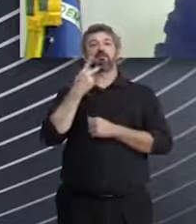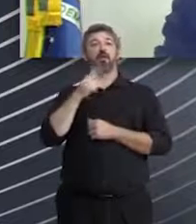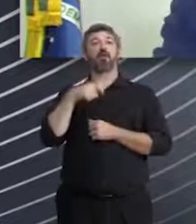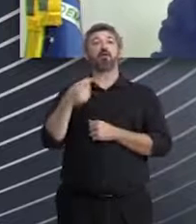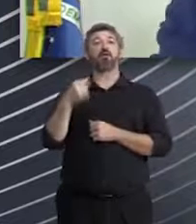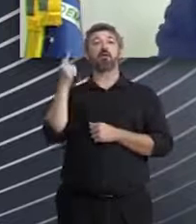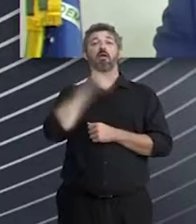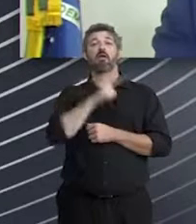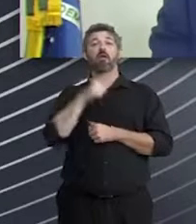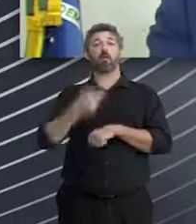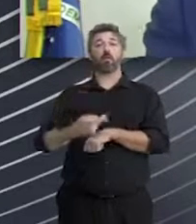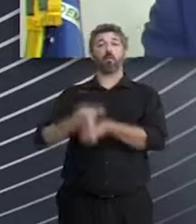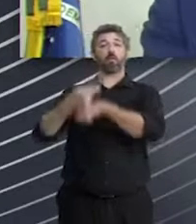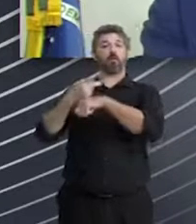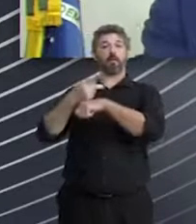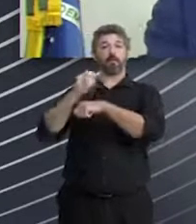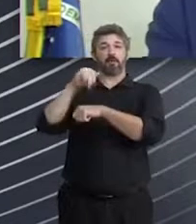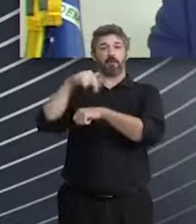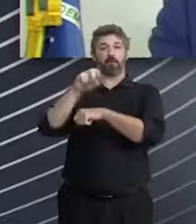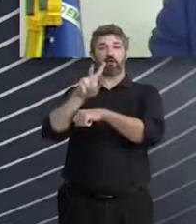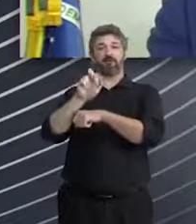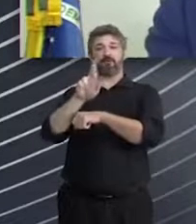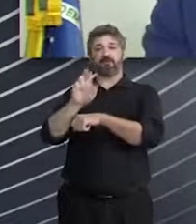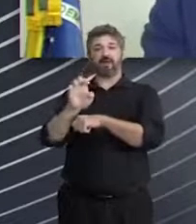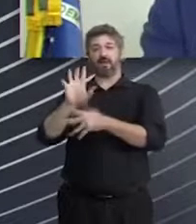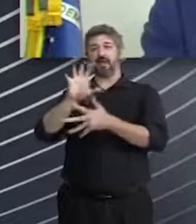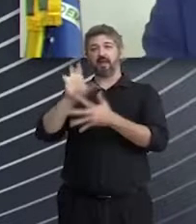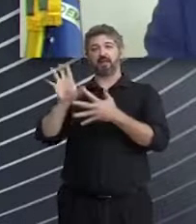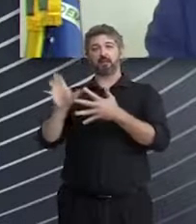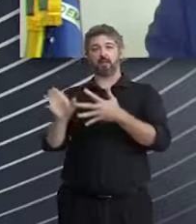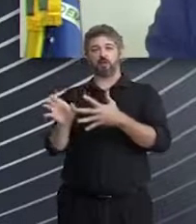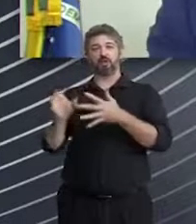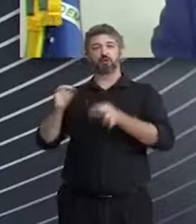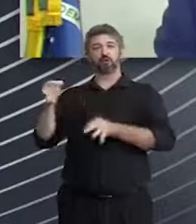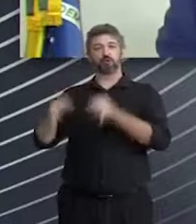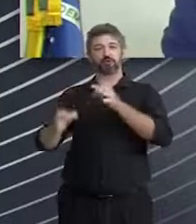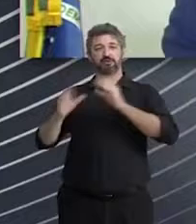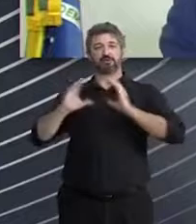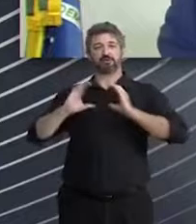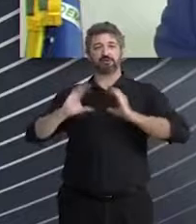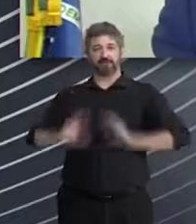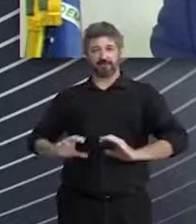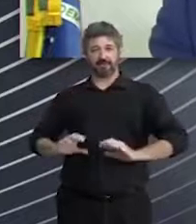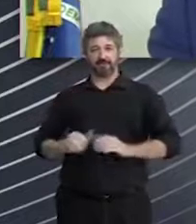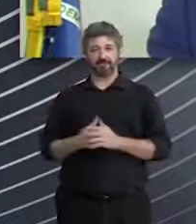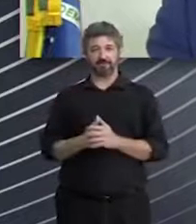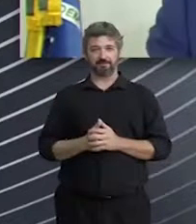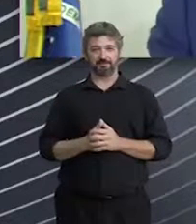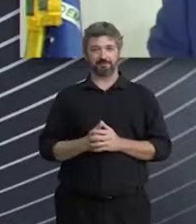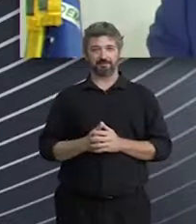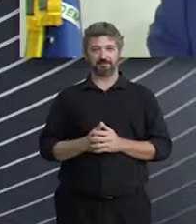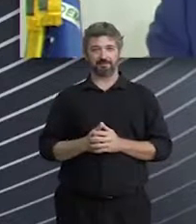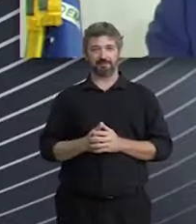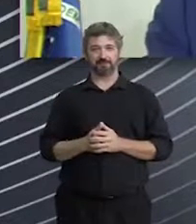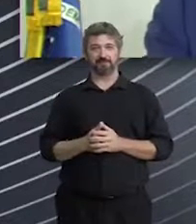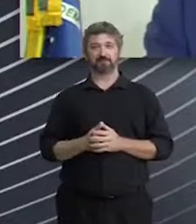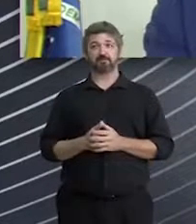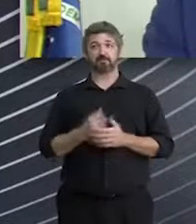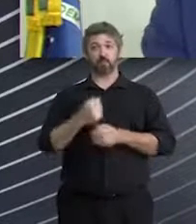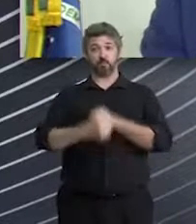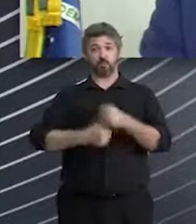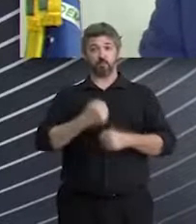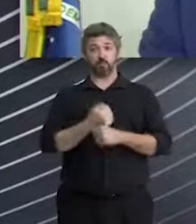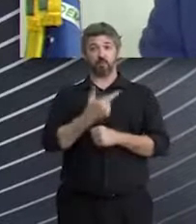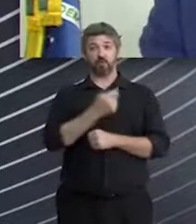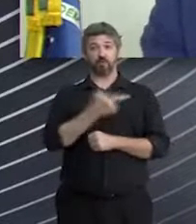a iniciativa vencedora na categoria Justiça e Cidadania. Neste